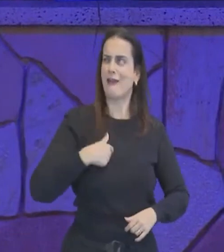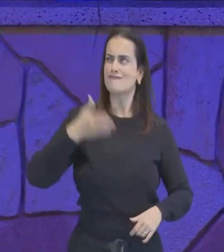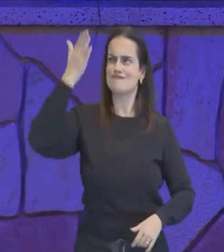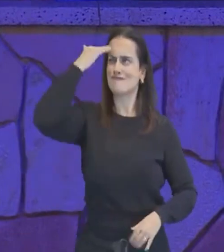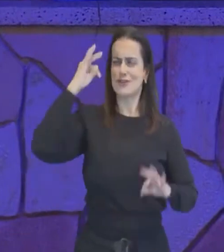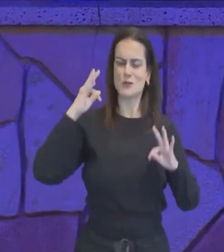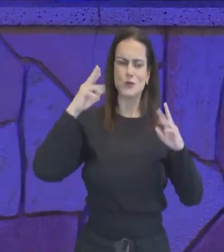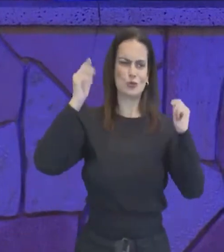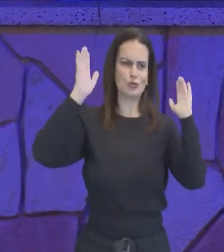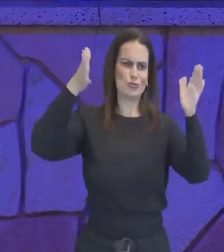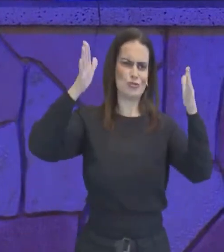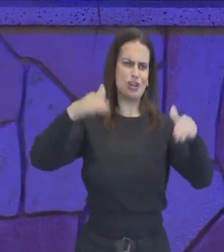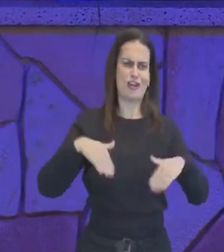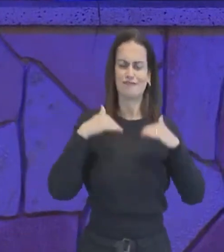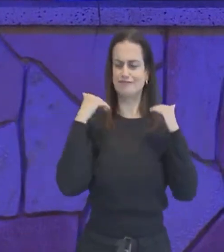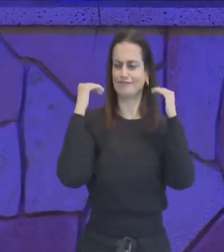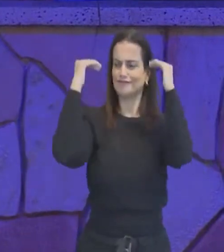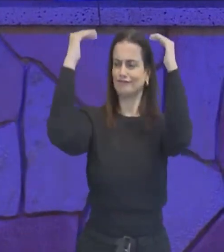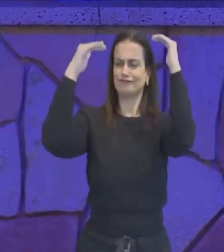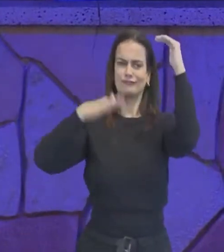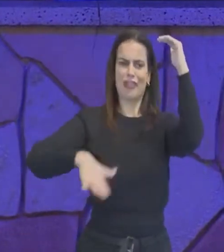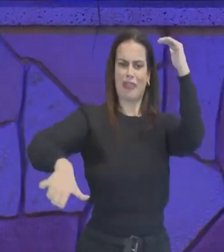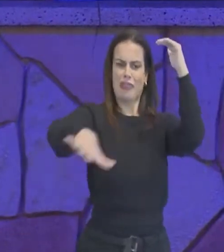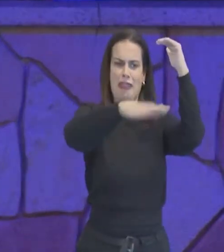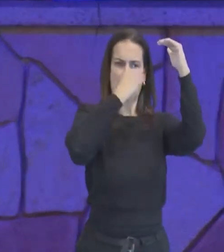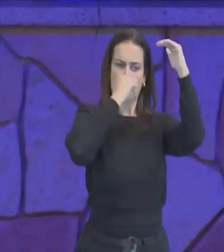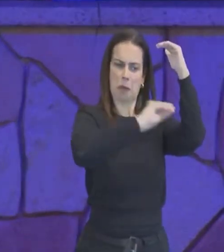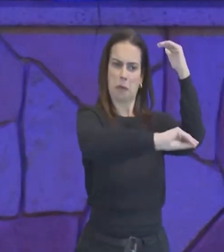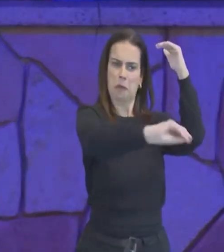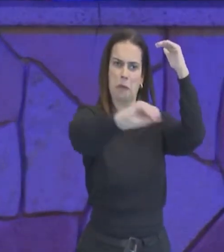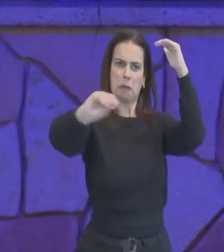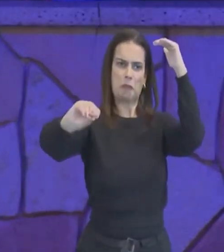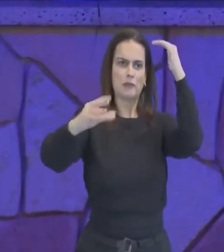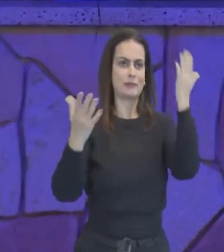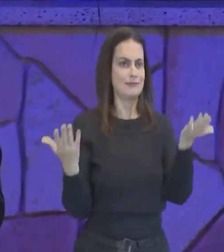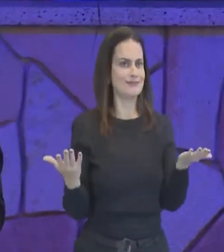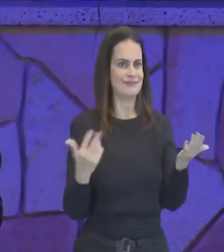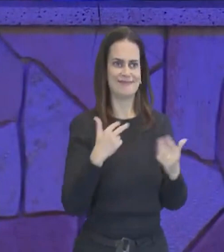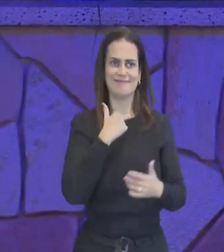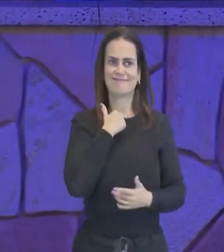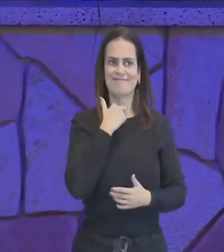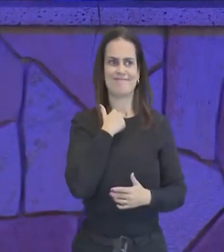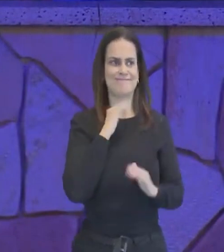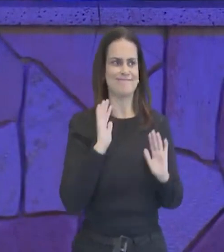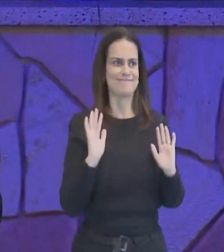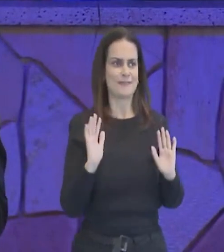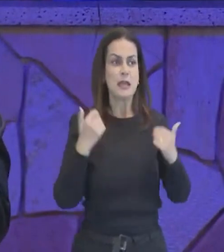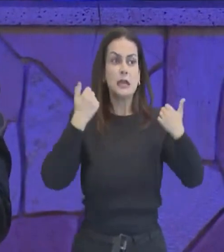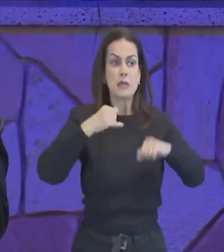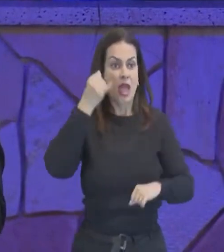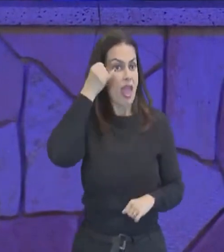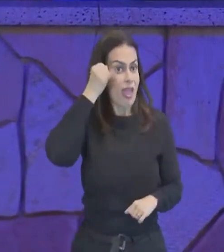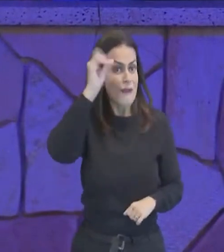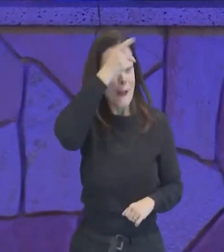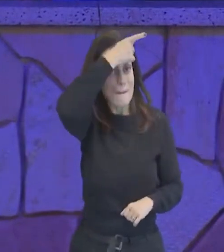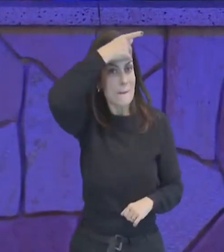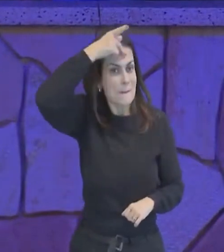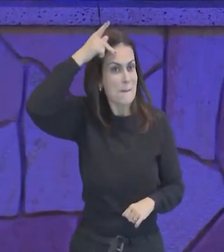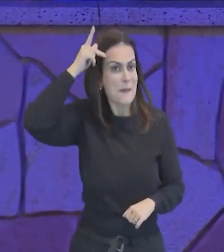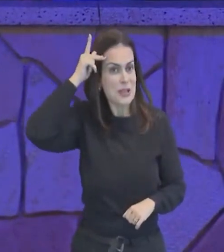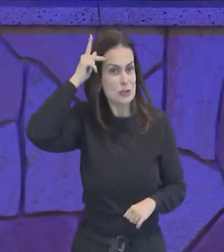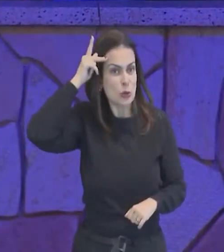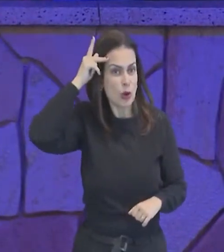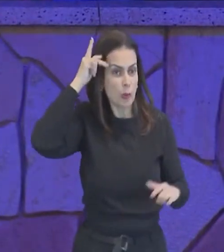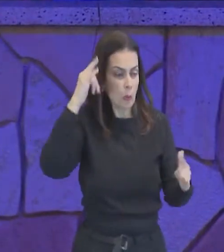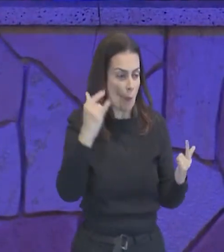privilegiado, achando que só a pessoa tem, aquele conhecimento, e aquela informação, deve evitar que as pessoas se prendam, a